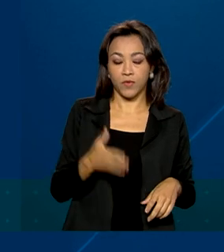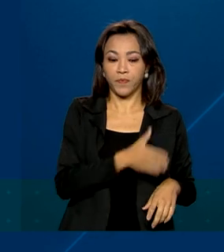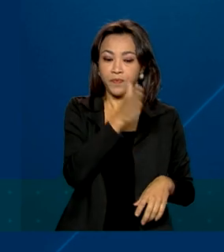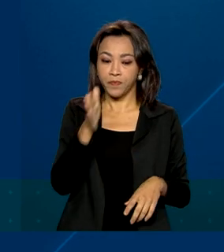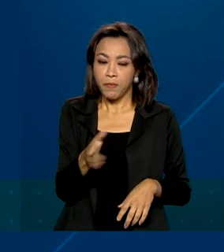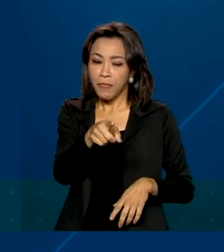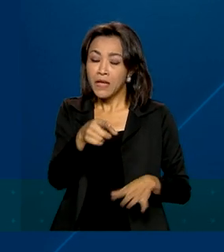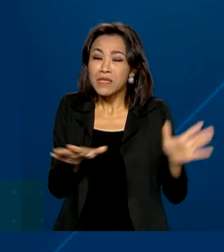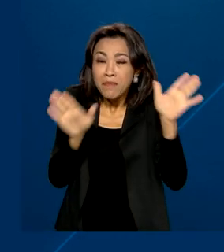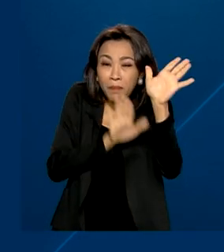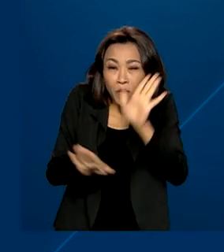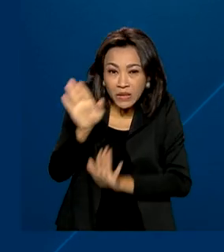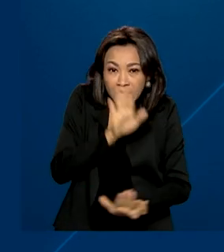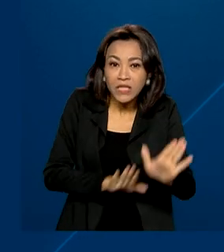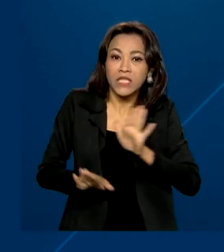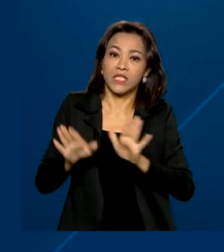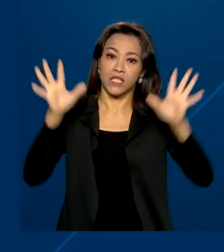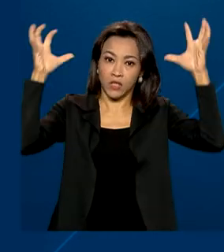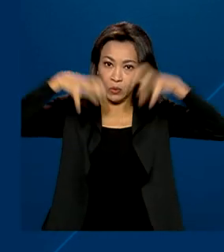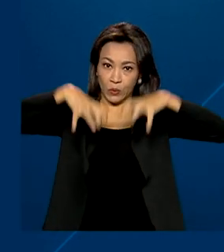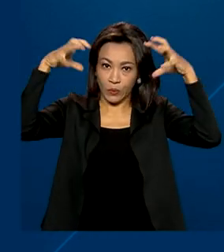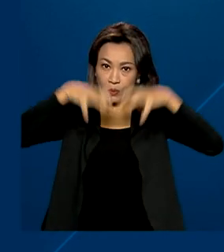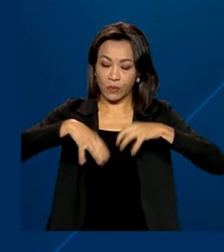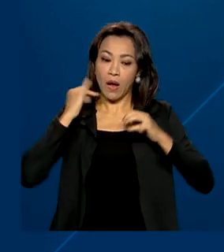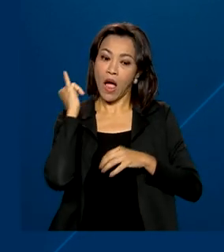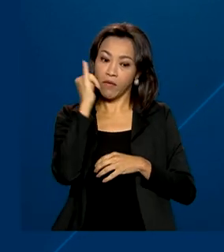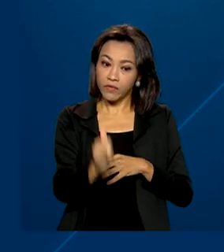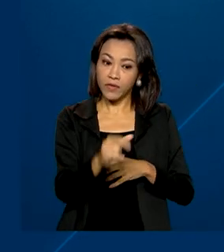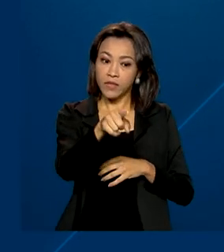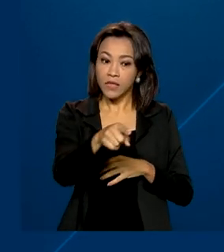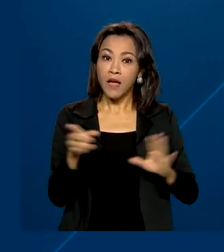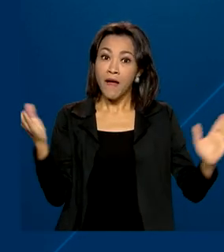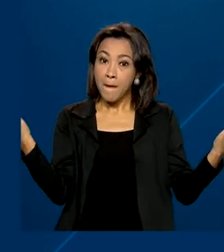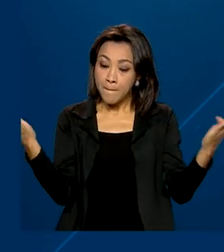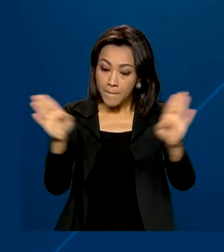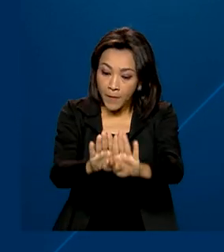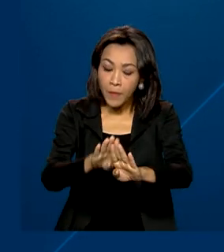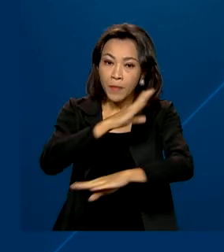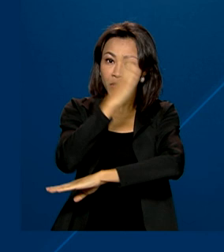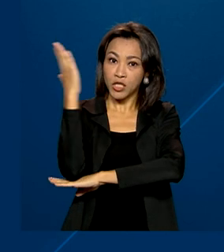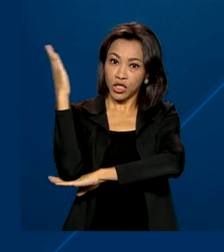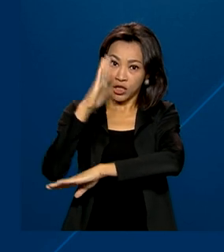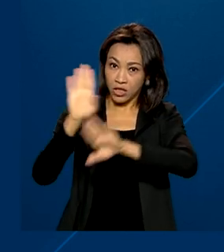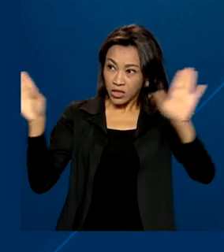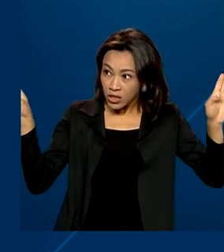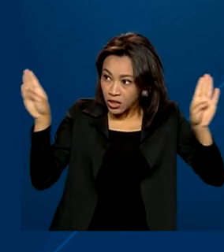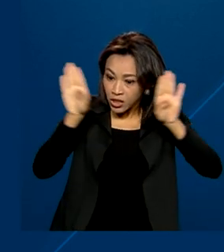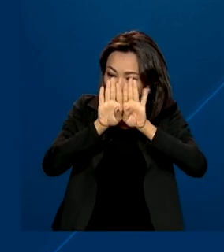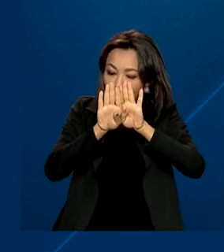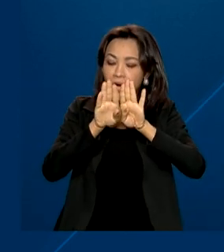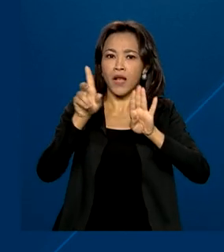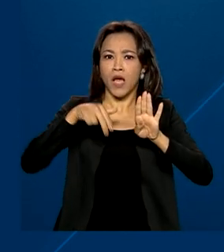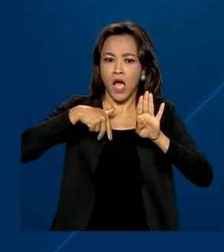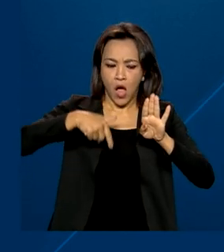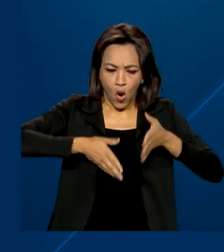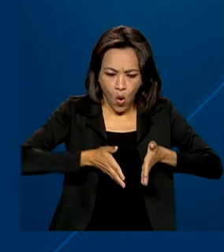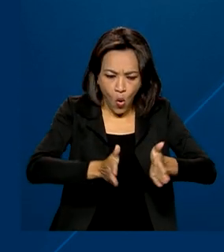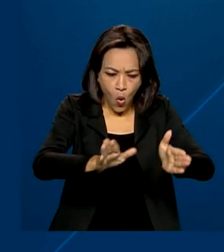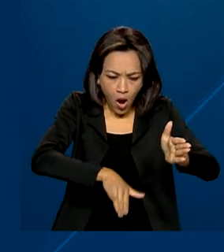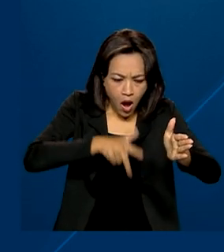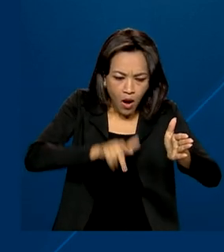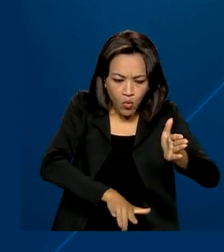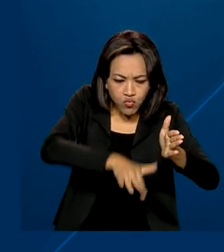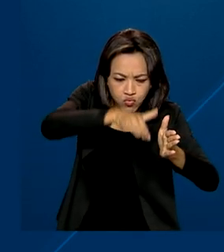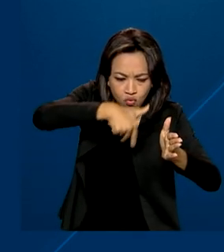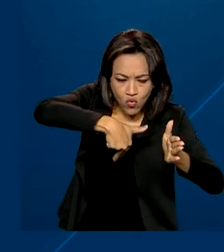proteger dos temporais, a Defesa Civil recomenda feche bem as portas e janelas, nunca atravesse ruas alagadas, mesmo